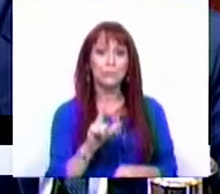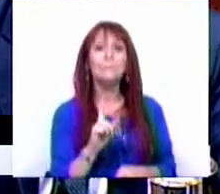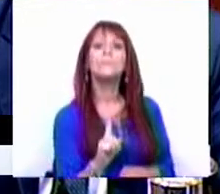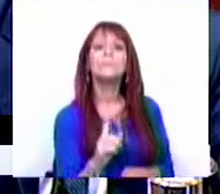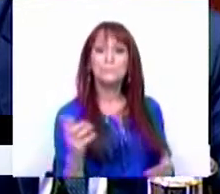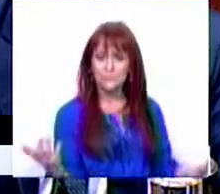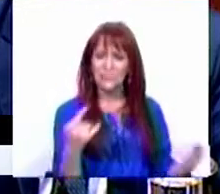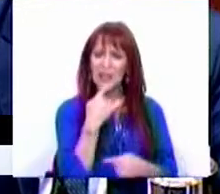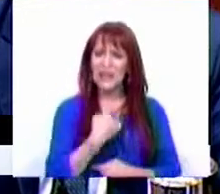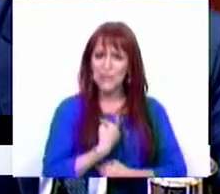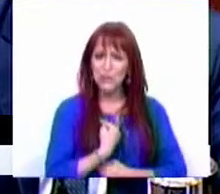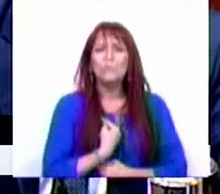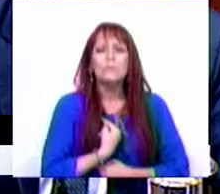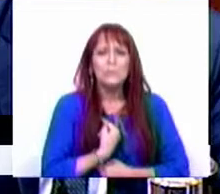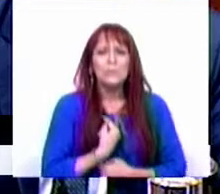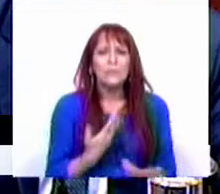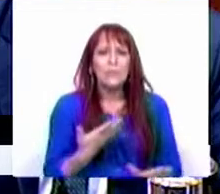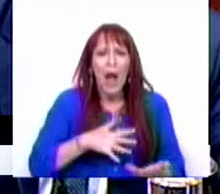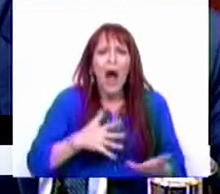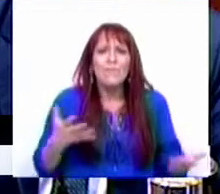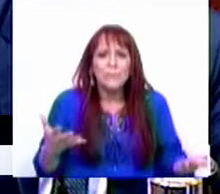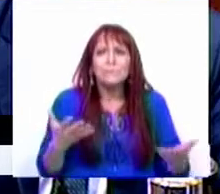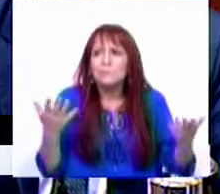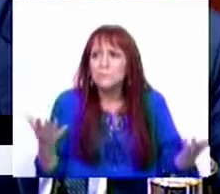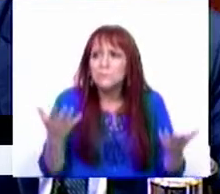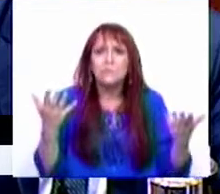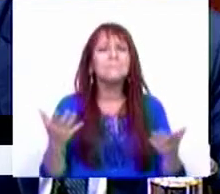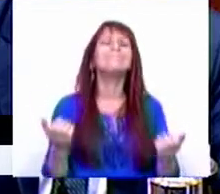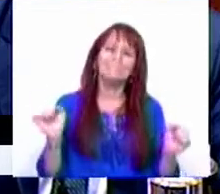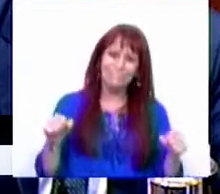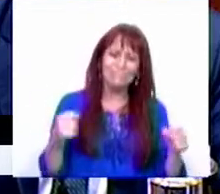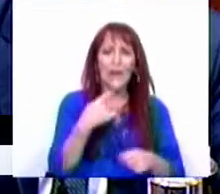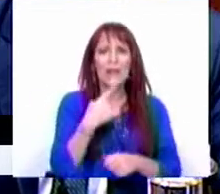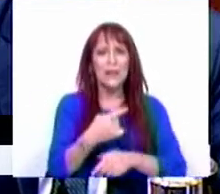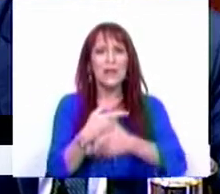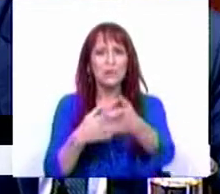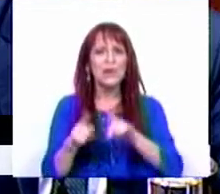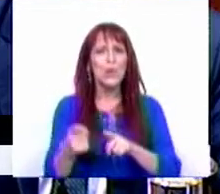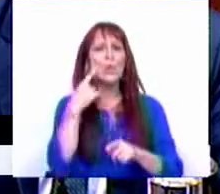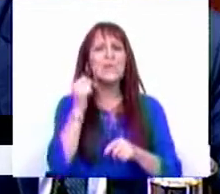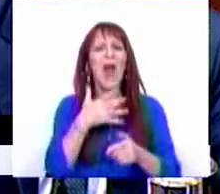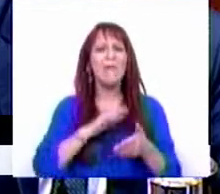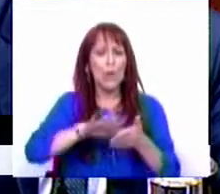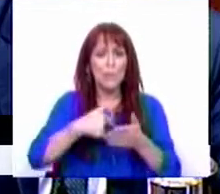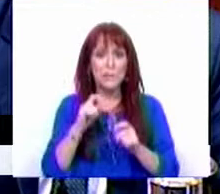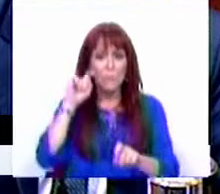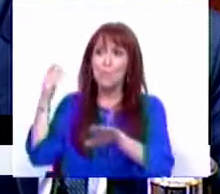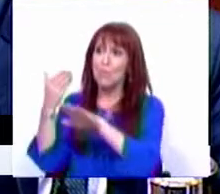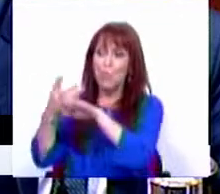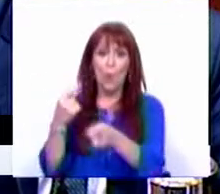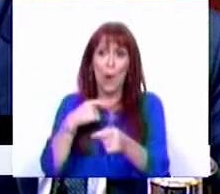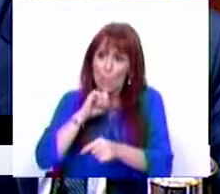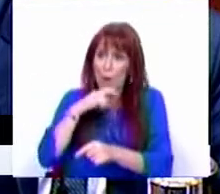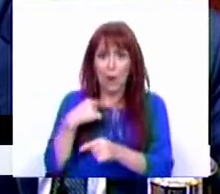Liberal diz-nos que quer conhecer o plano. Fez um requerimento para isso e